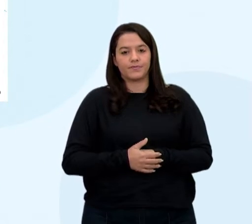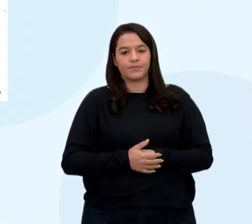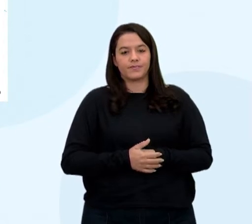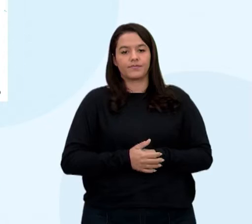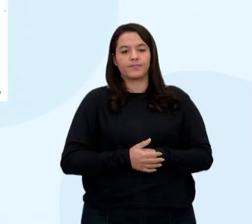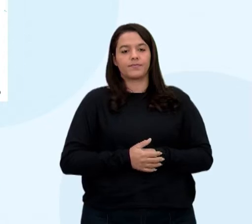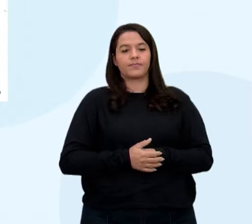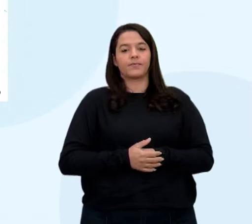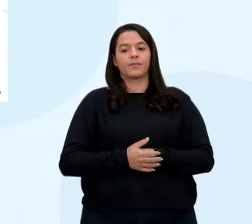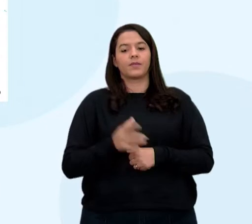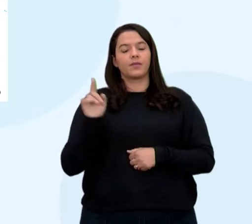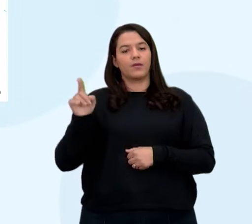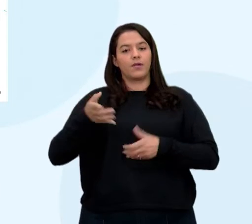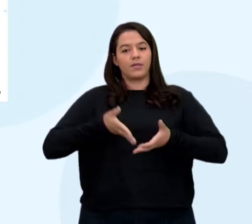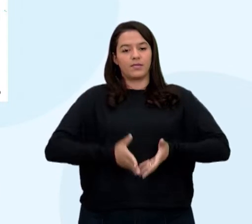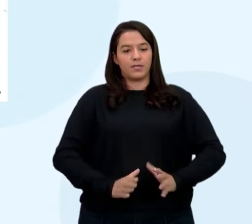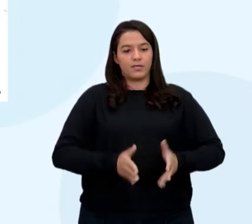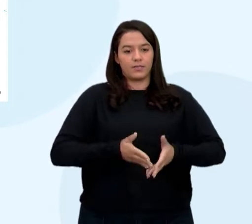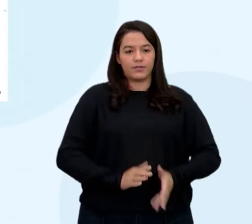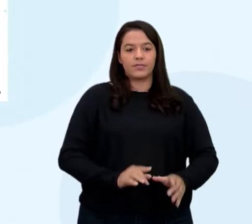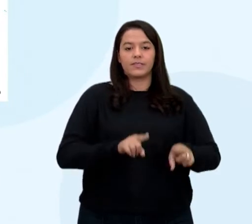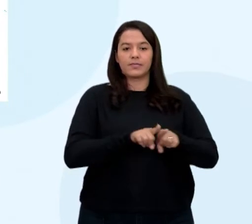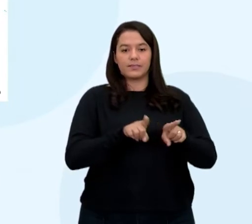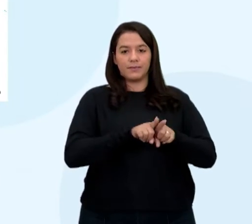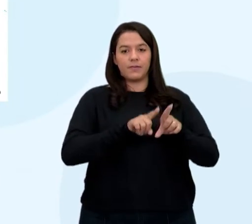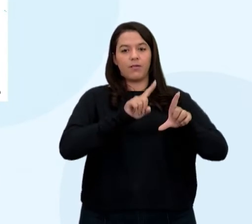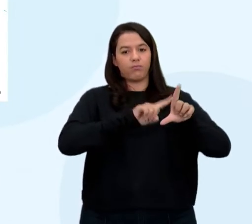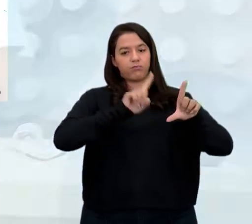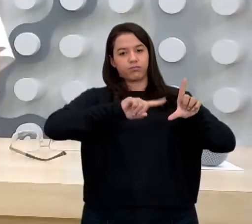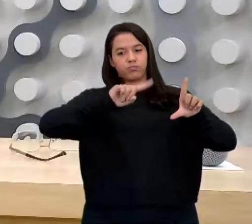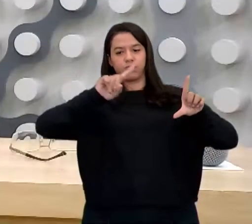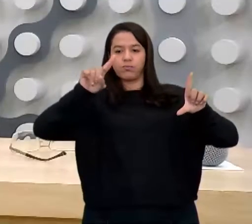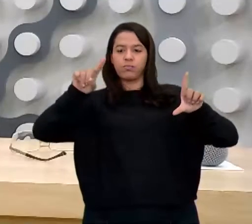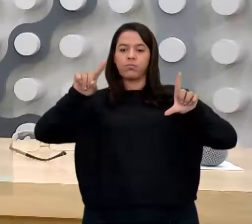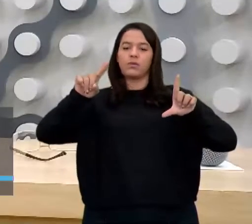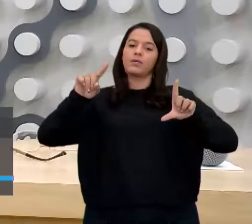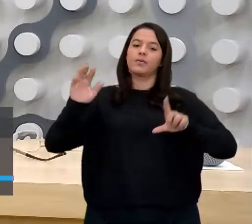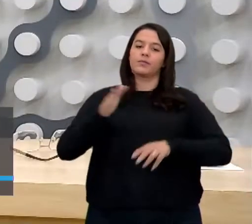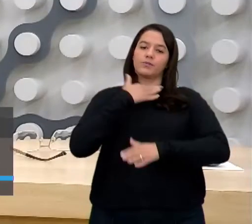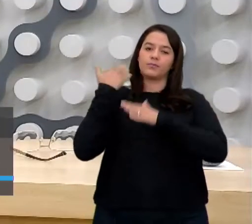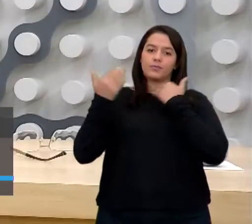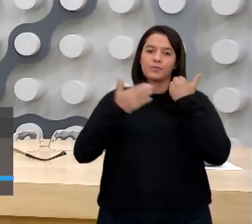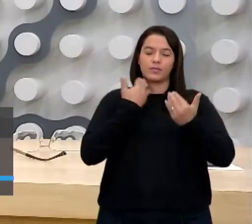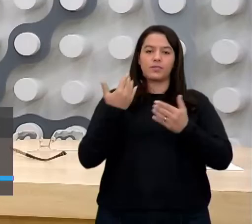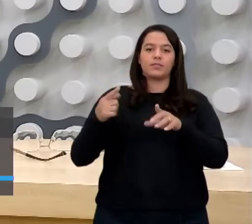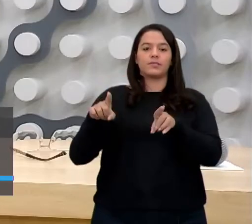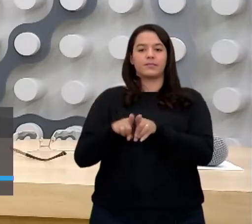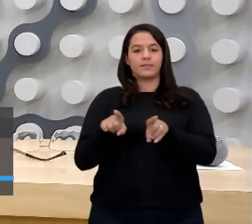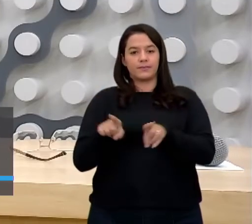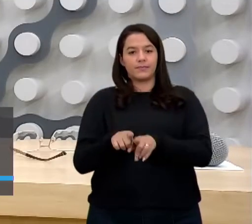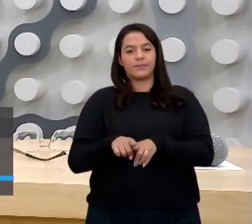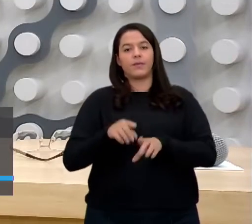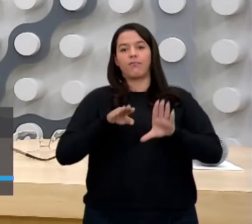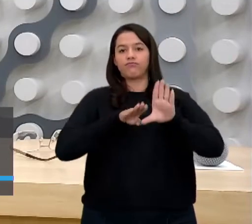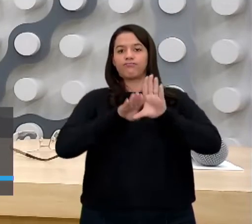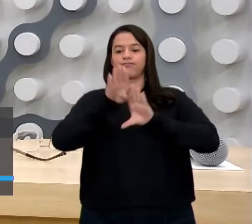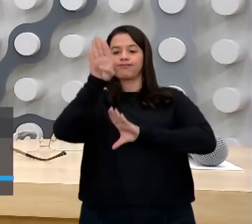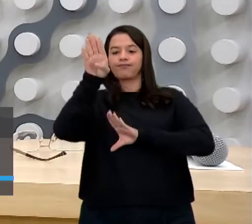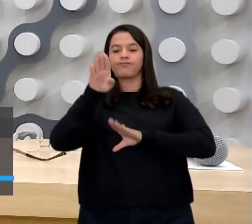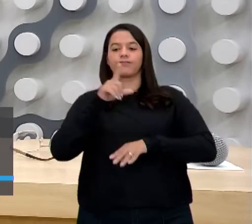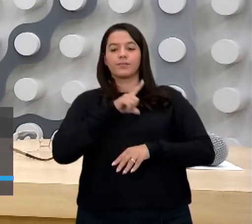da taxa de nascimento, que também é alta, mas também a taxa de mortalidade infantil deles é muito elevada. Tem